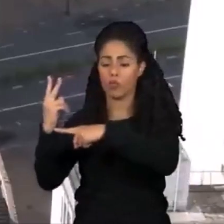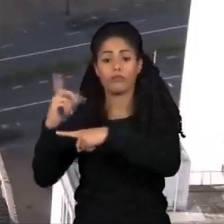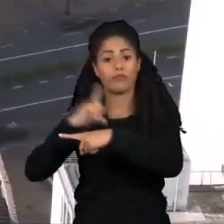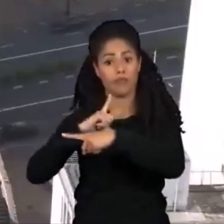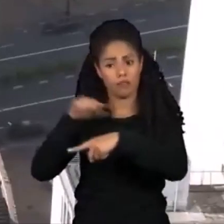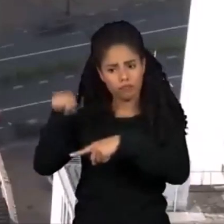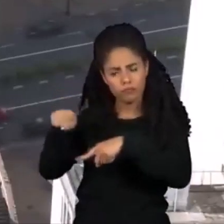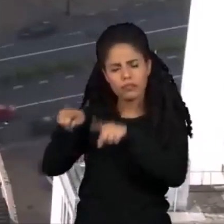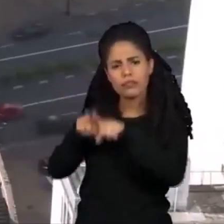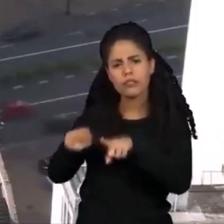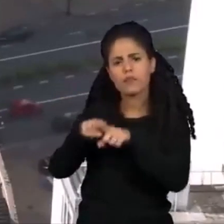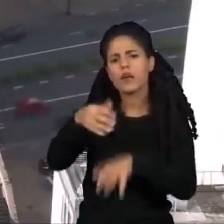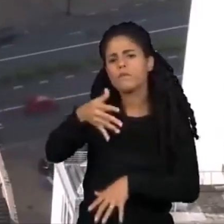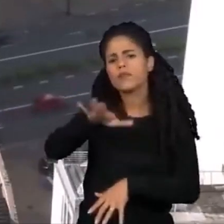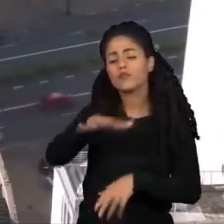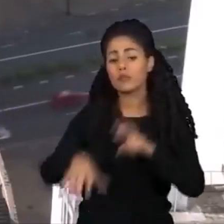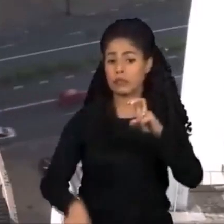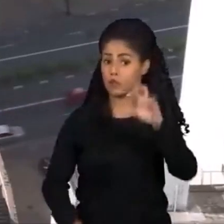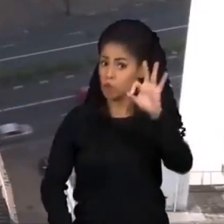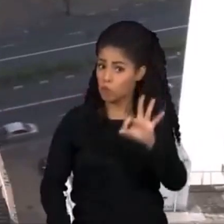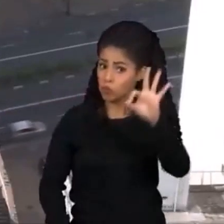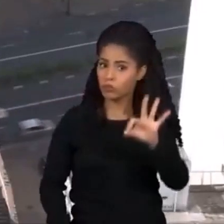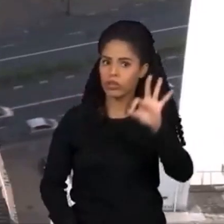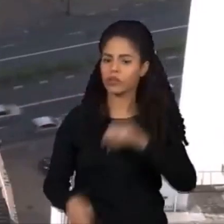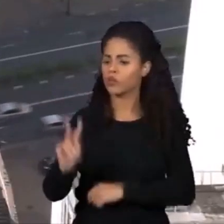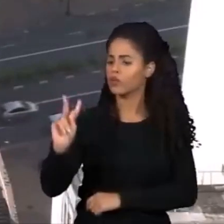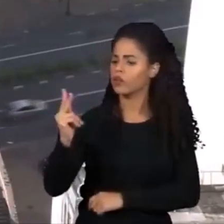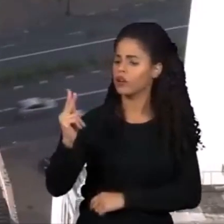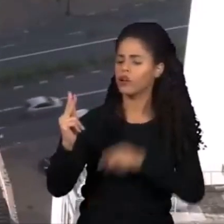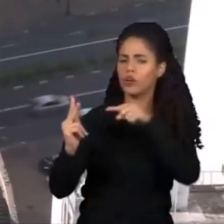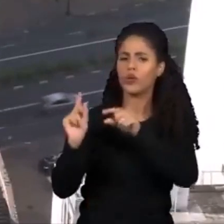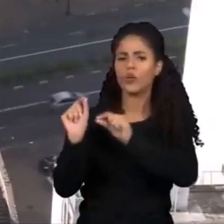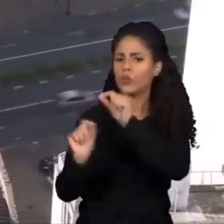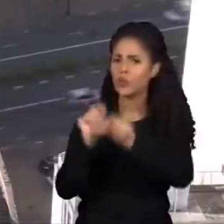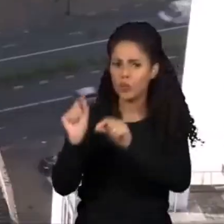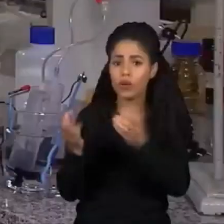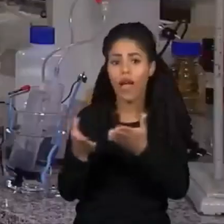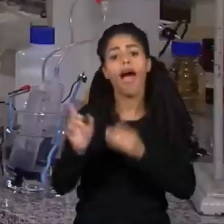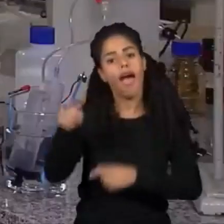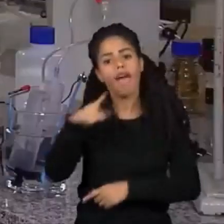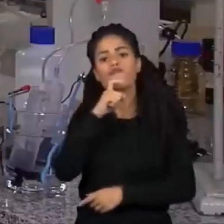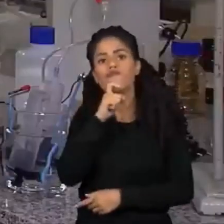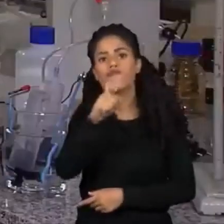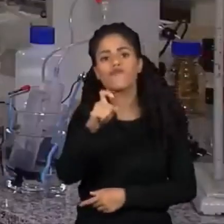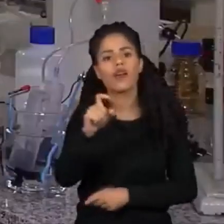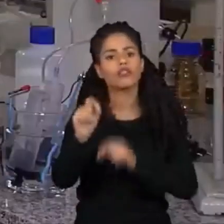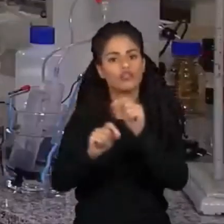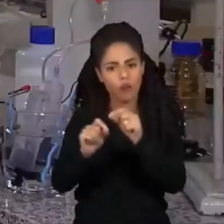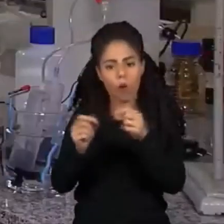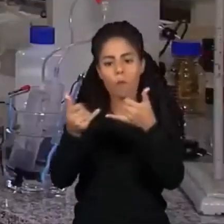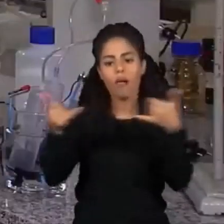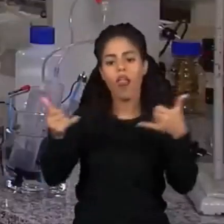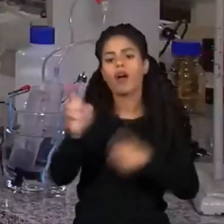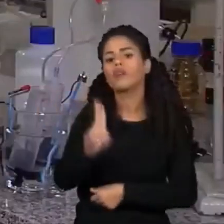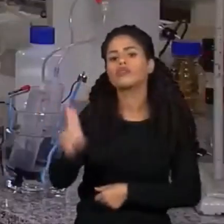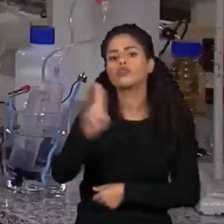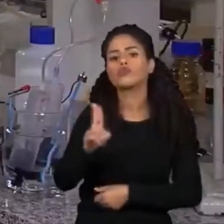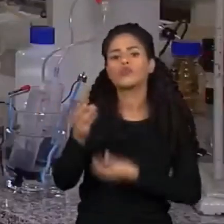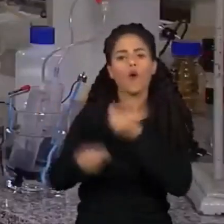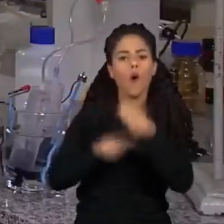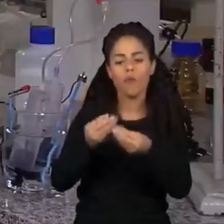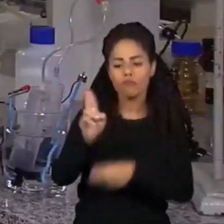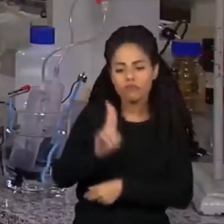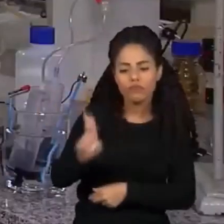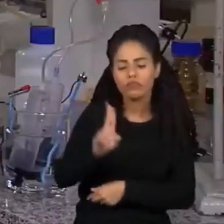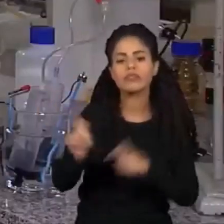aproximadamente 5% do hidrogênio é considerado hidrogênio verde. A energia que a gente usa para fazer essa eletrólise